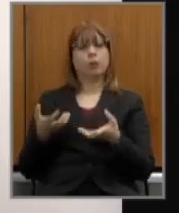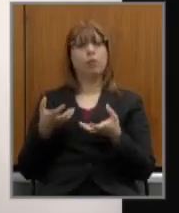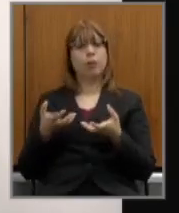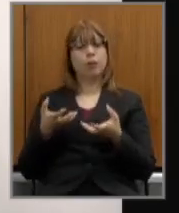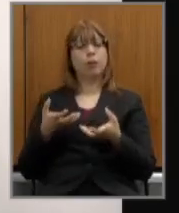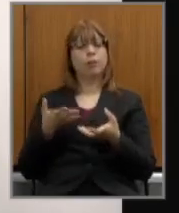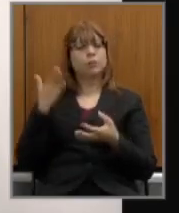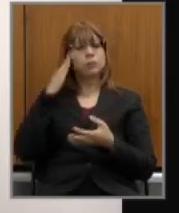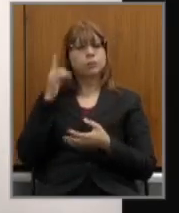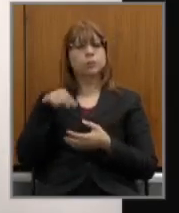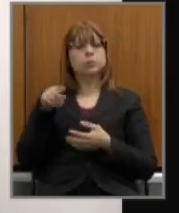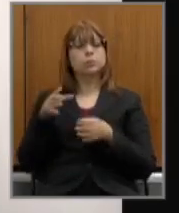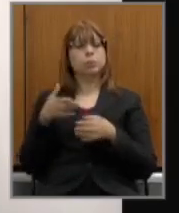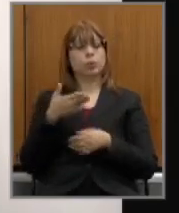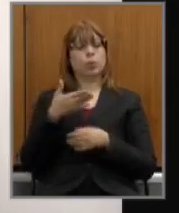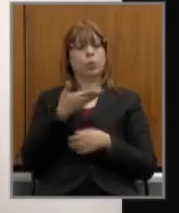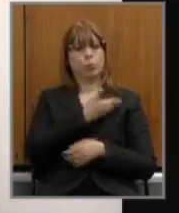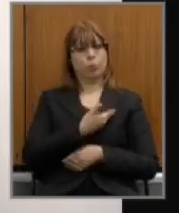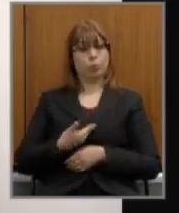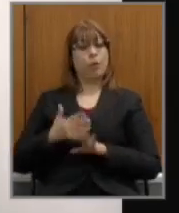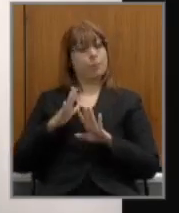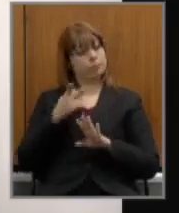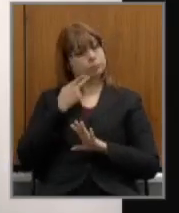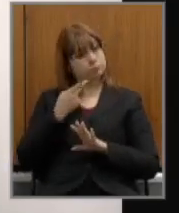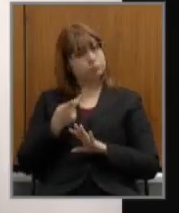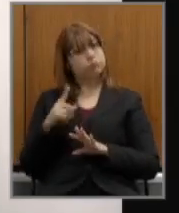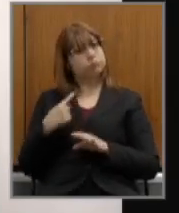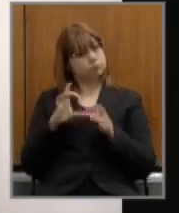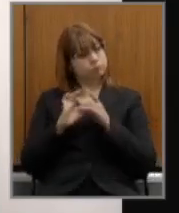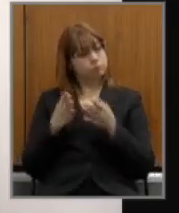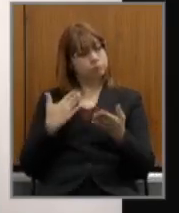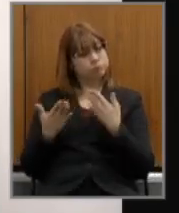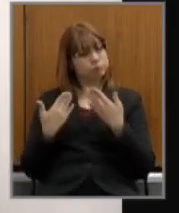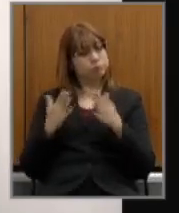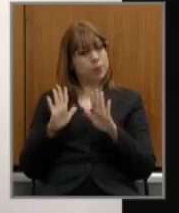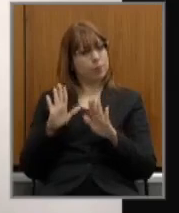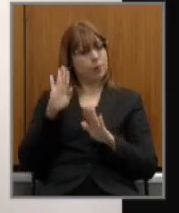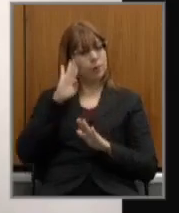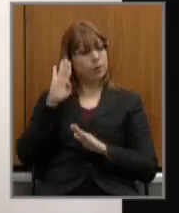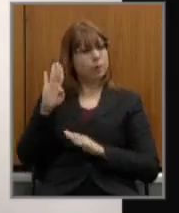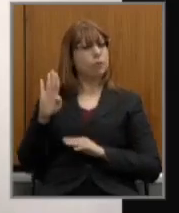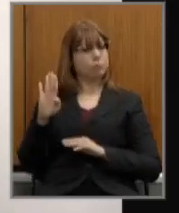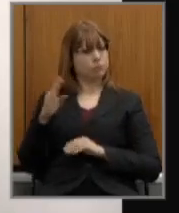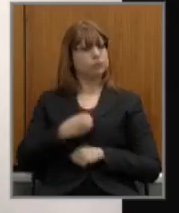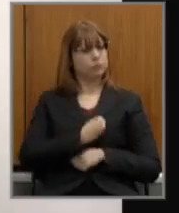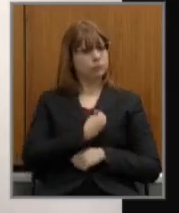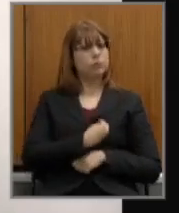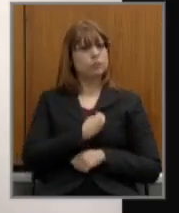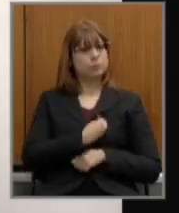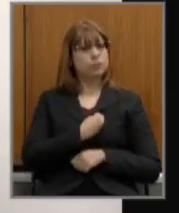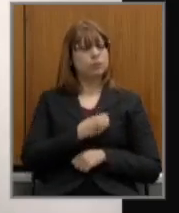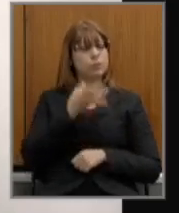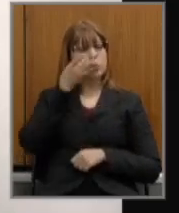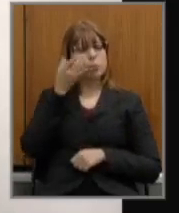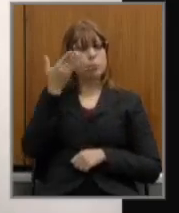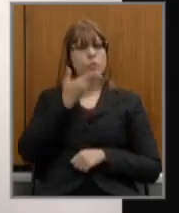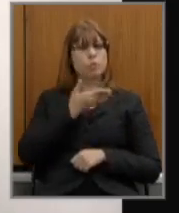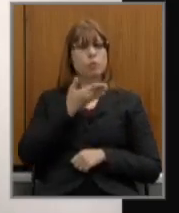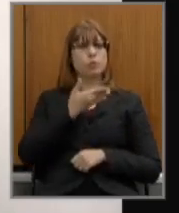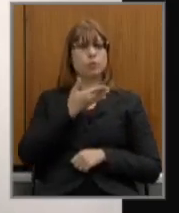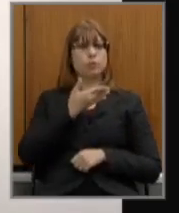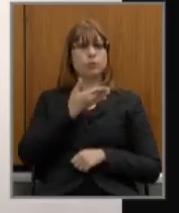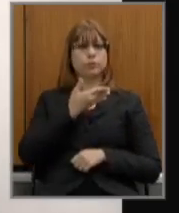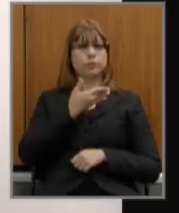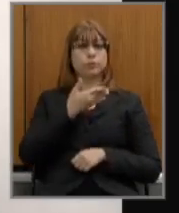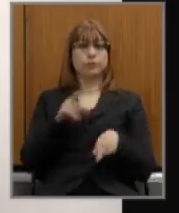ouvir o governo mas dizer estamos abertos sim para o diálogo mas de preferência com a participação presencial e